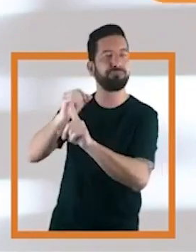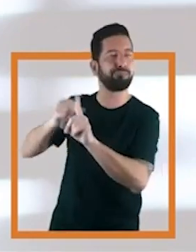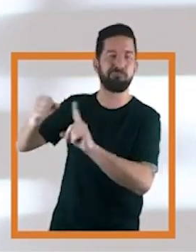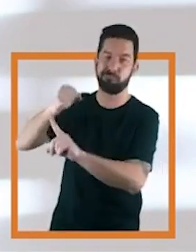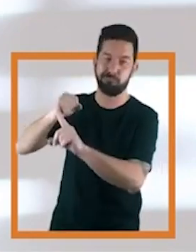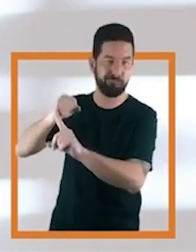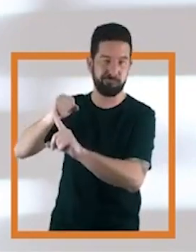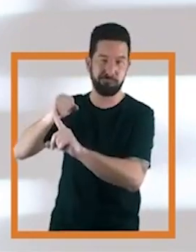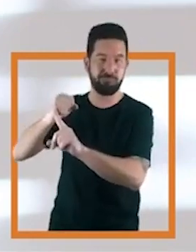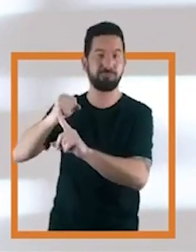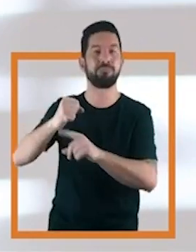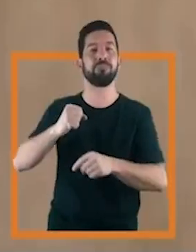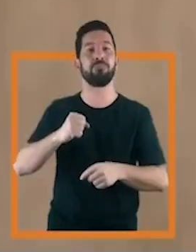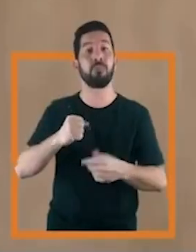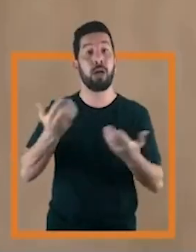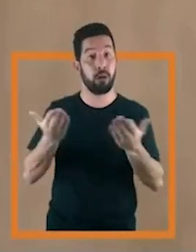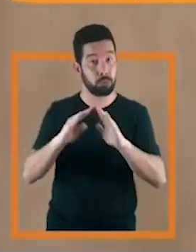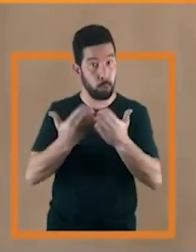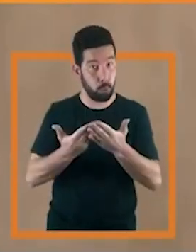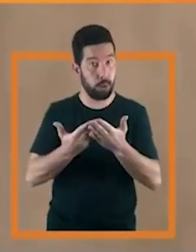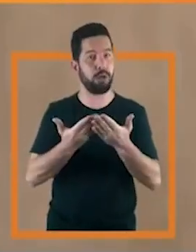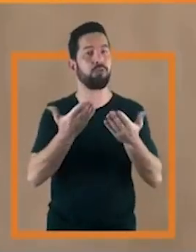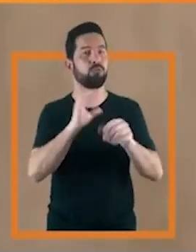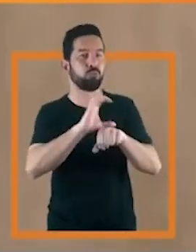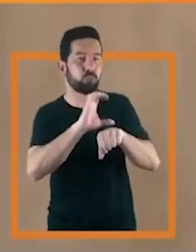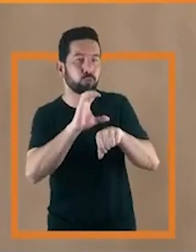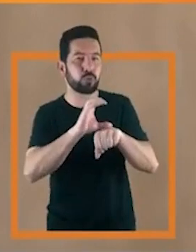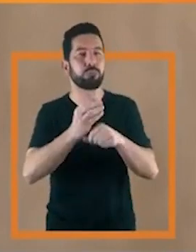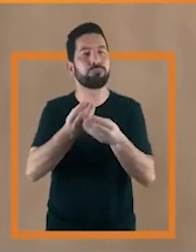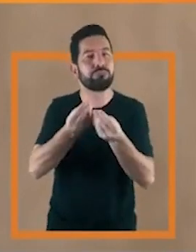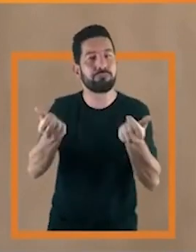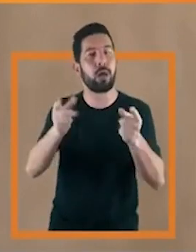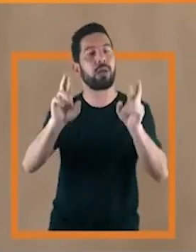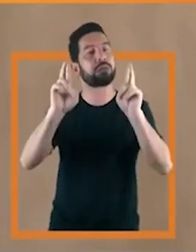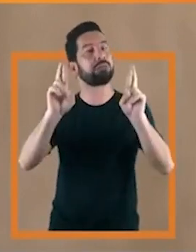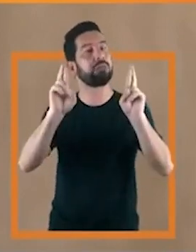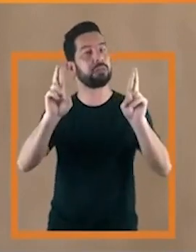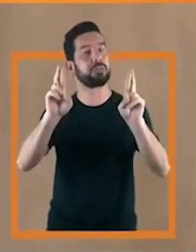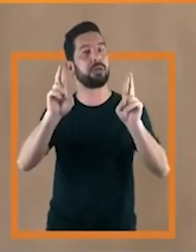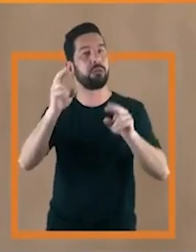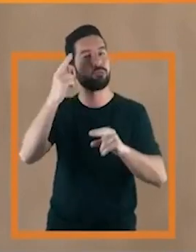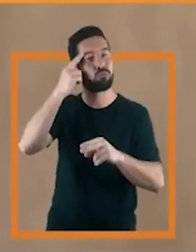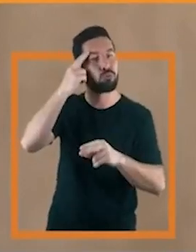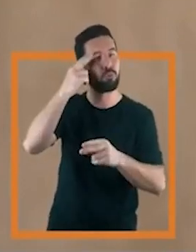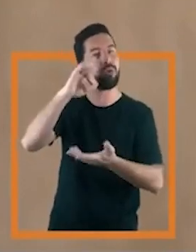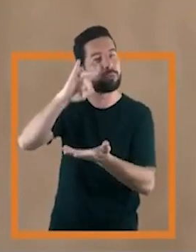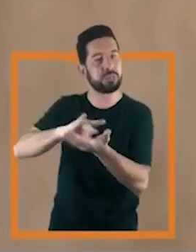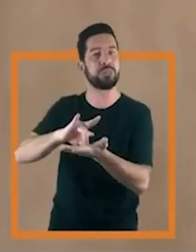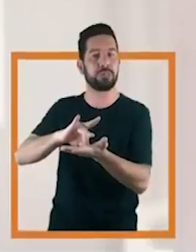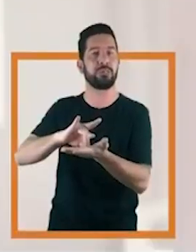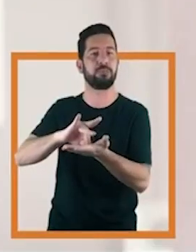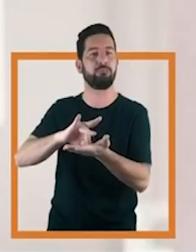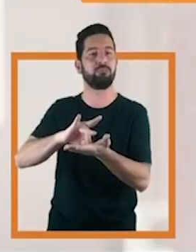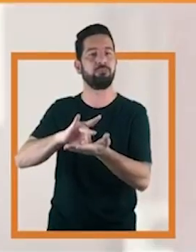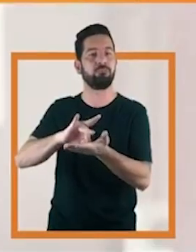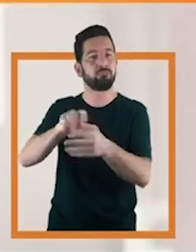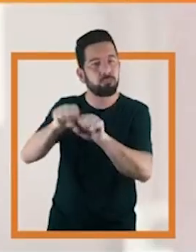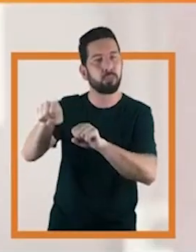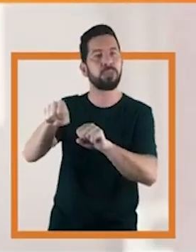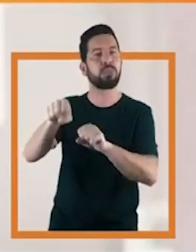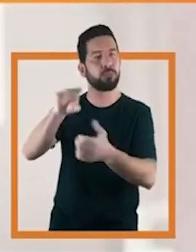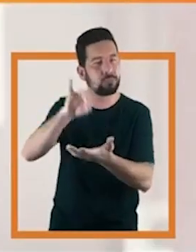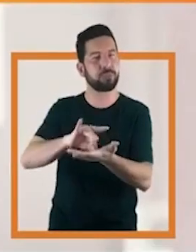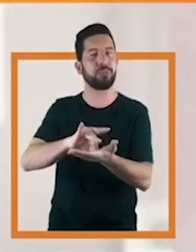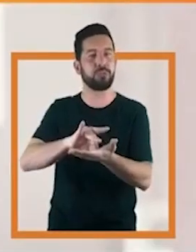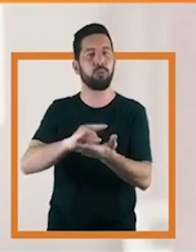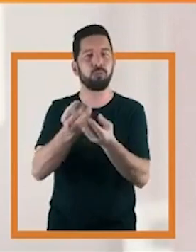que eram invisíveis para a sociedade. Era uma escola de cursos que dava esperança e realizava sonhos. Qualificação de